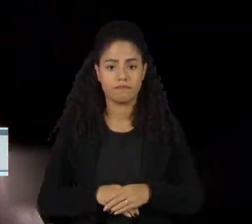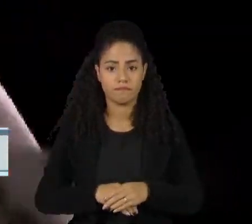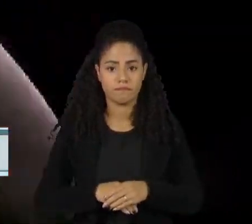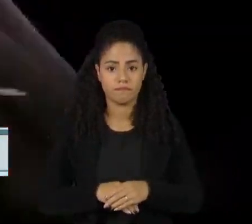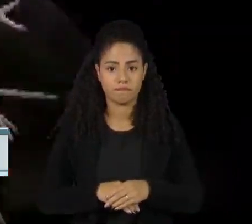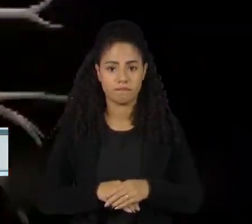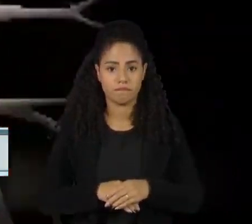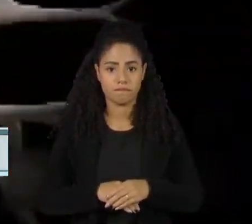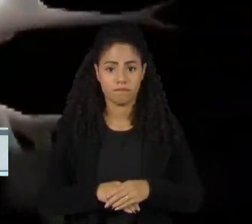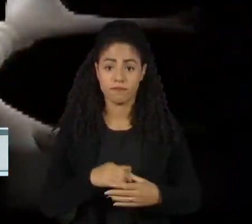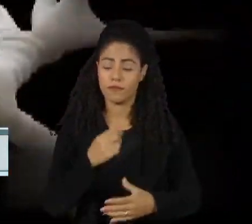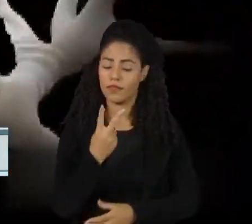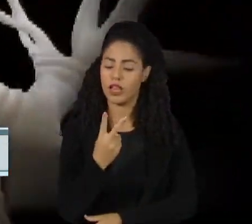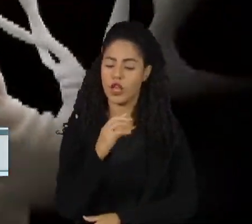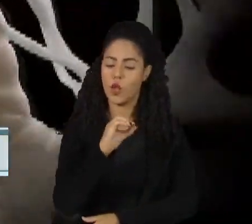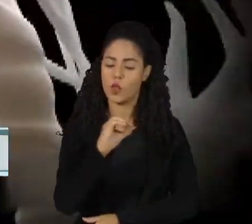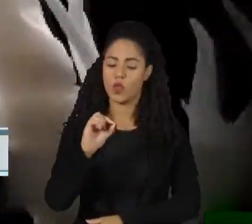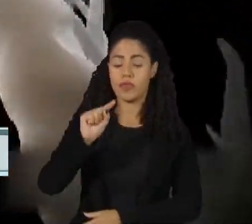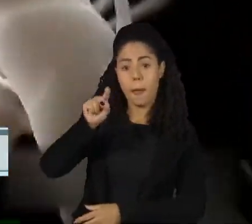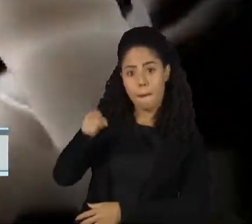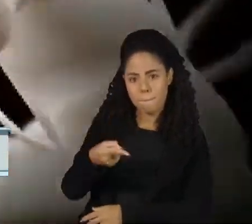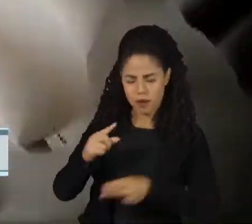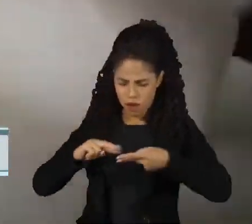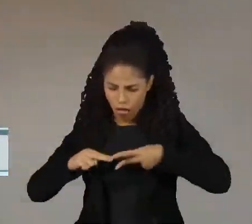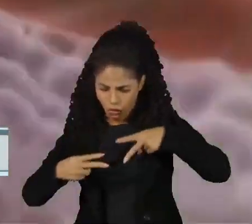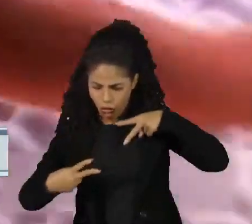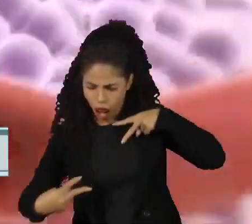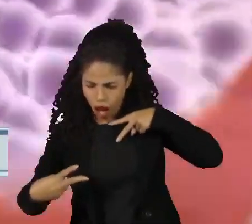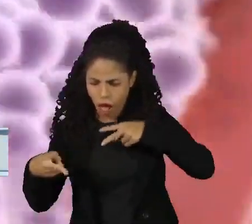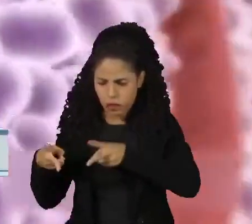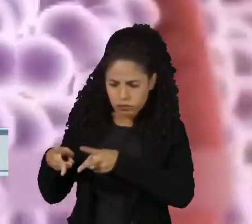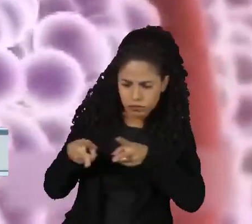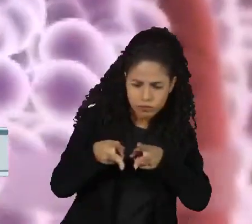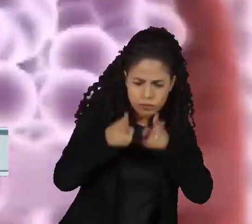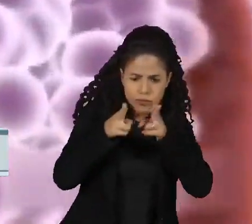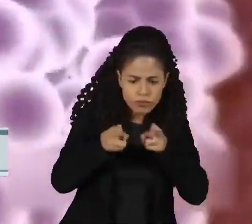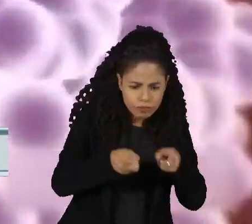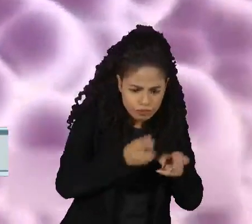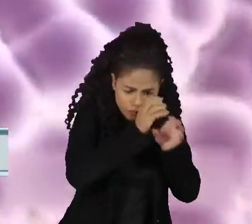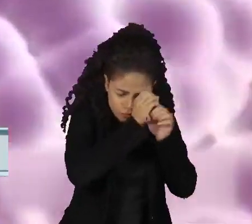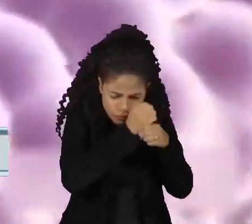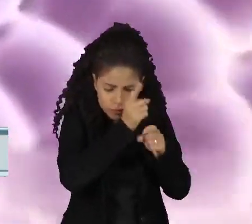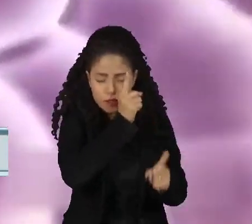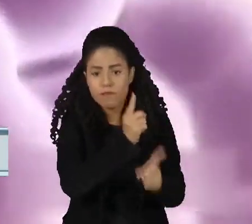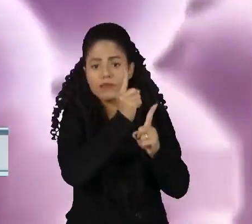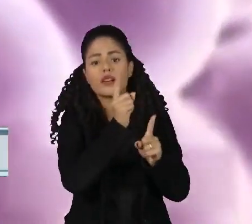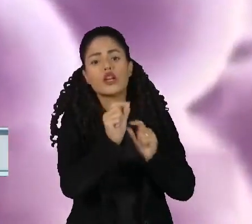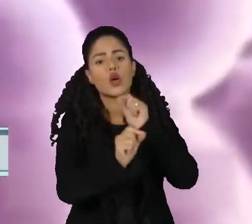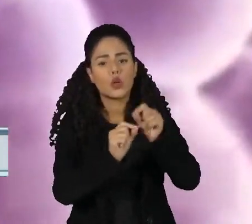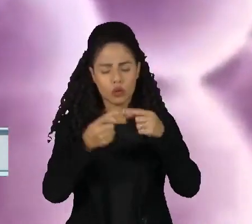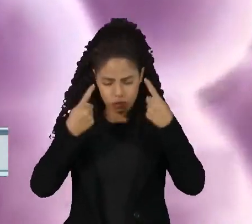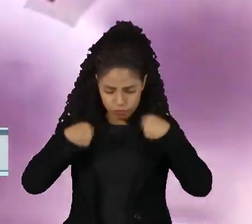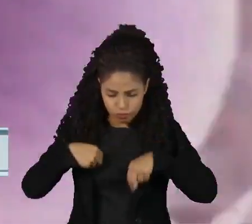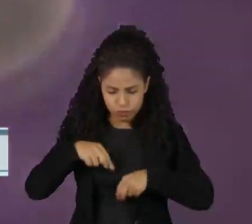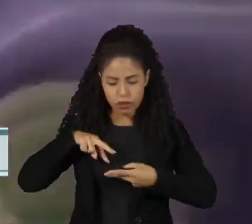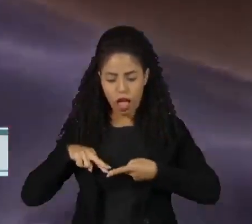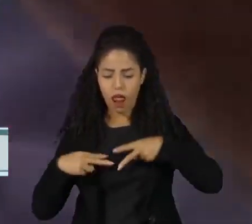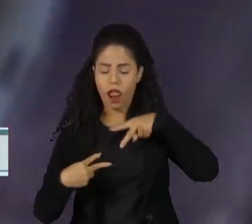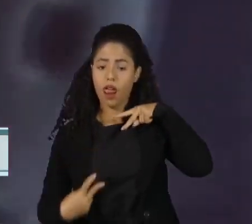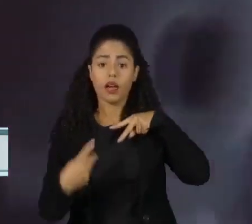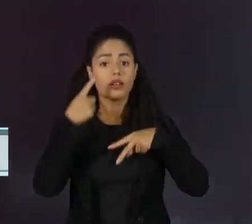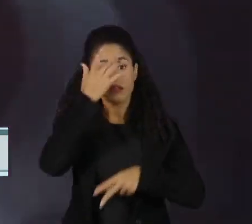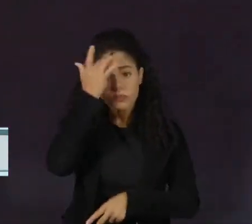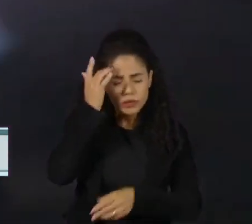Foram mais de 200 mil amostras de DNA analisadas por um laboratório brasileiro especializado em mapeamento genético. Os